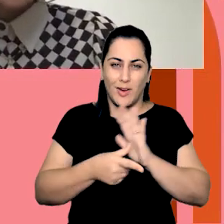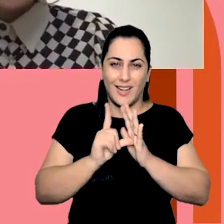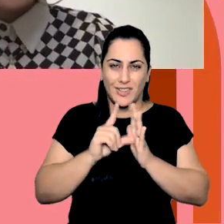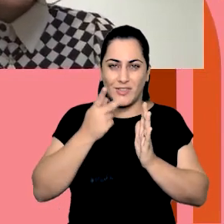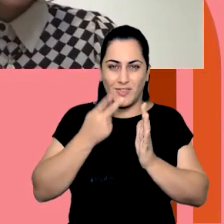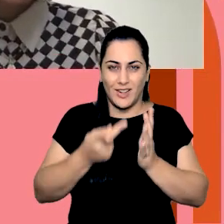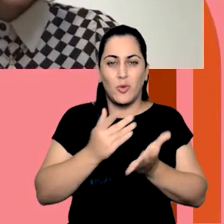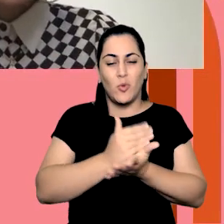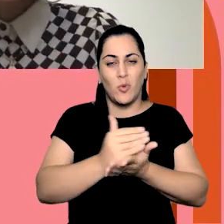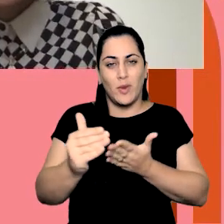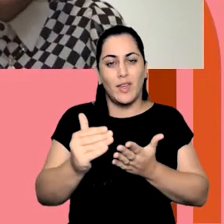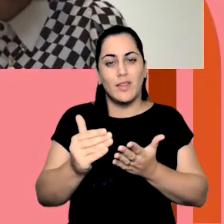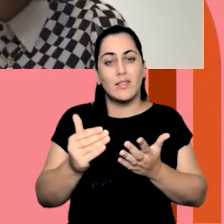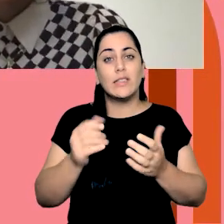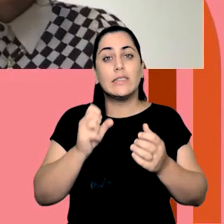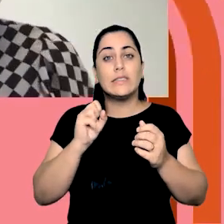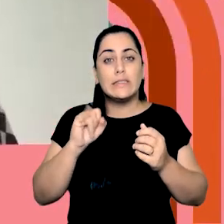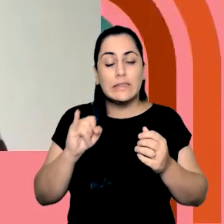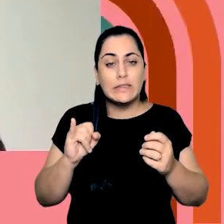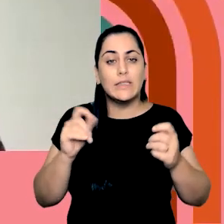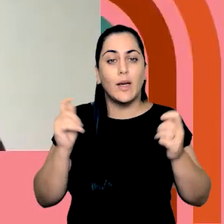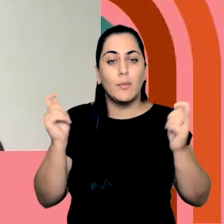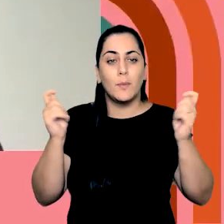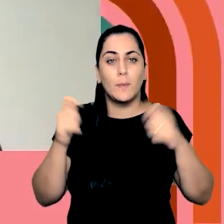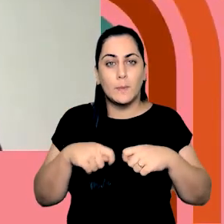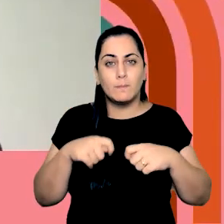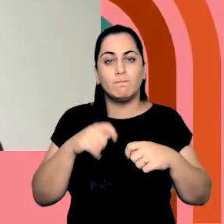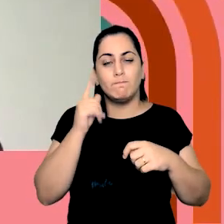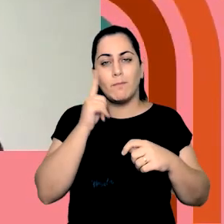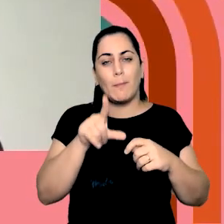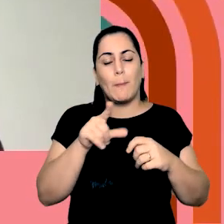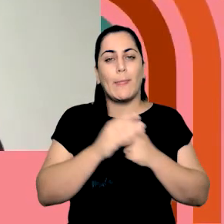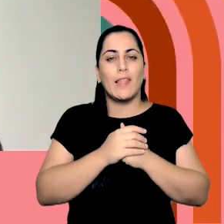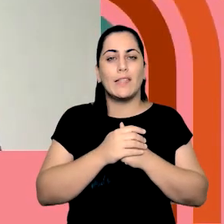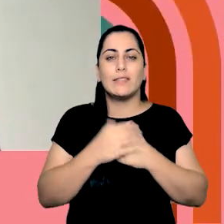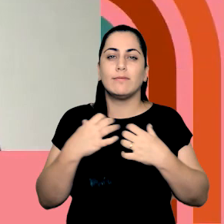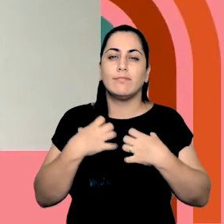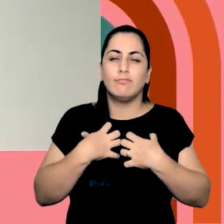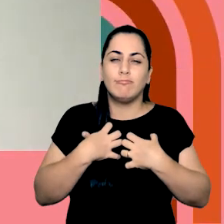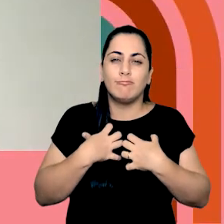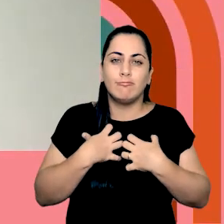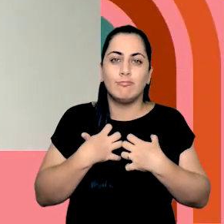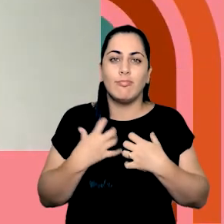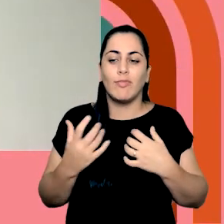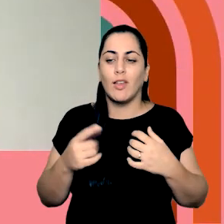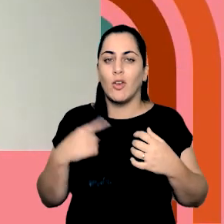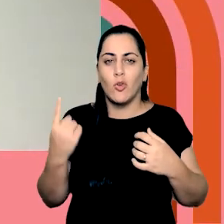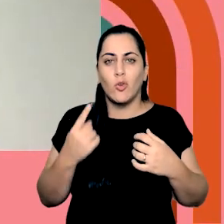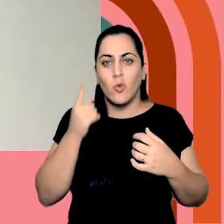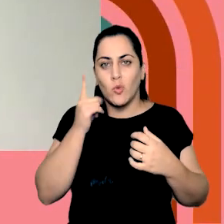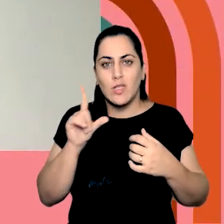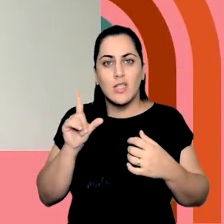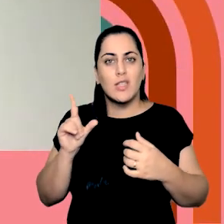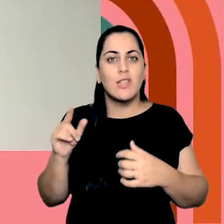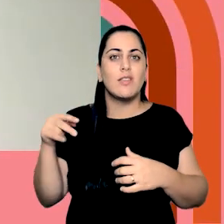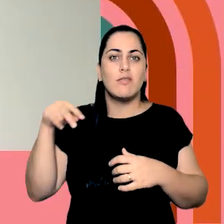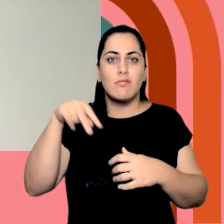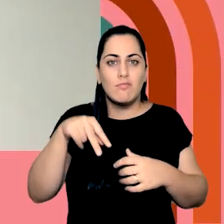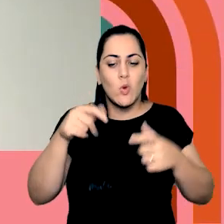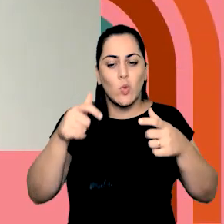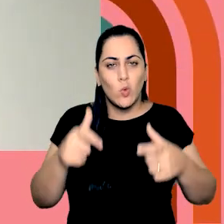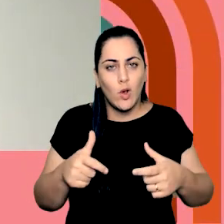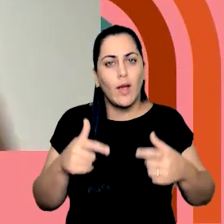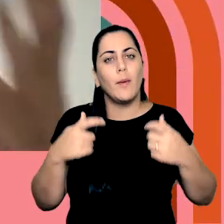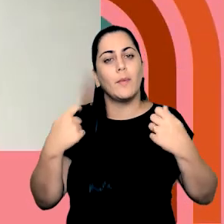falou e no início, quando a gente tem a possibilidade e a sensibilidade de poder ocupar esses espaços, a gente sempre que pode,